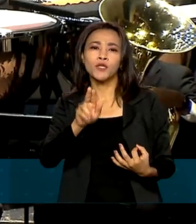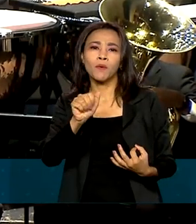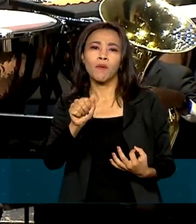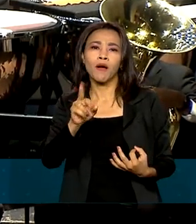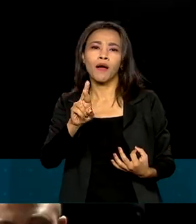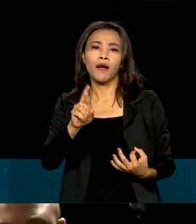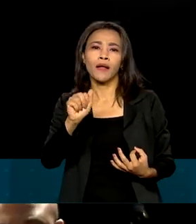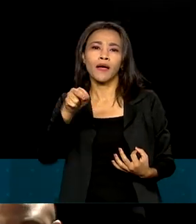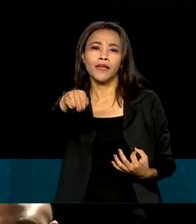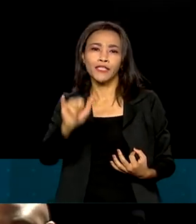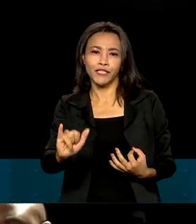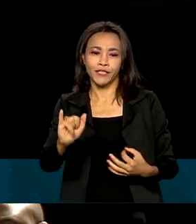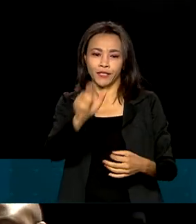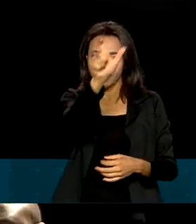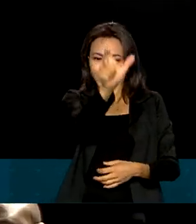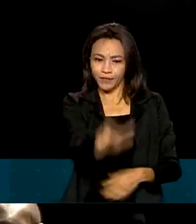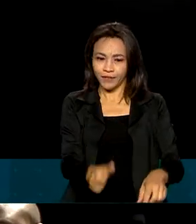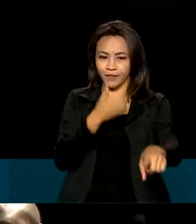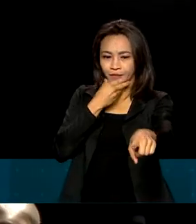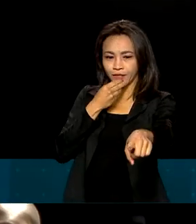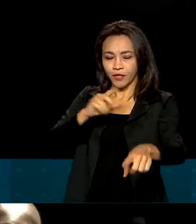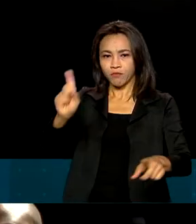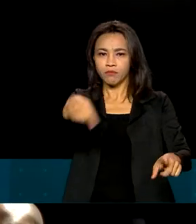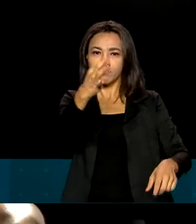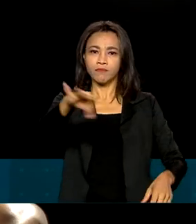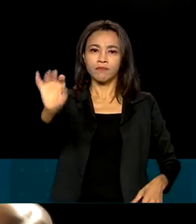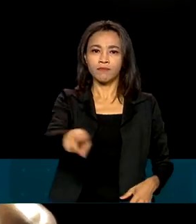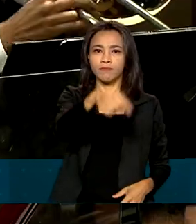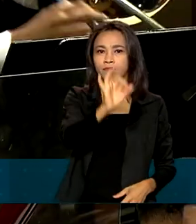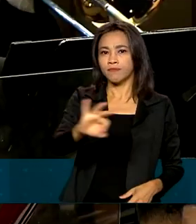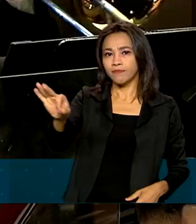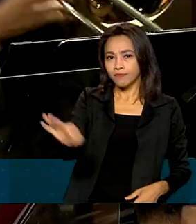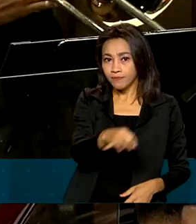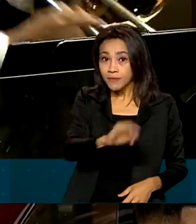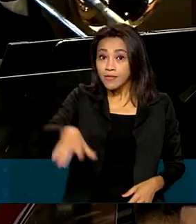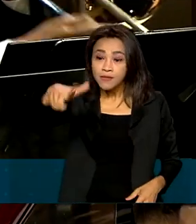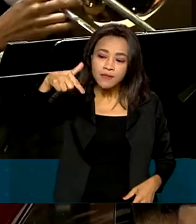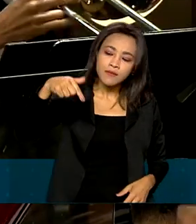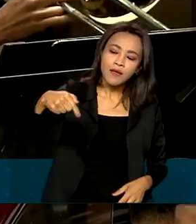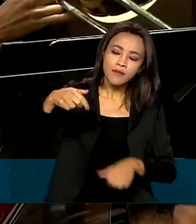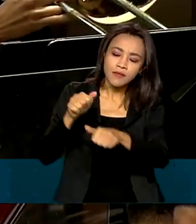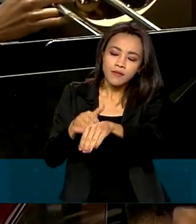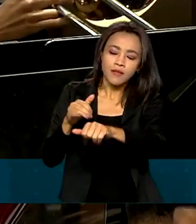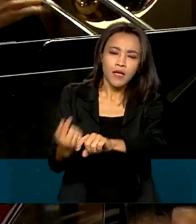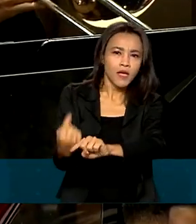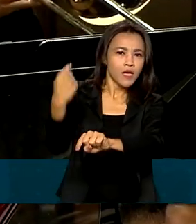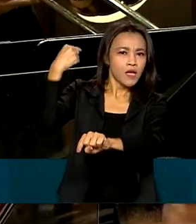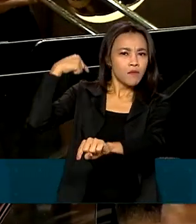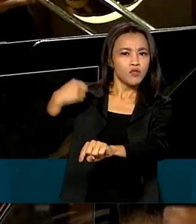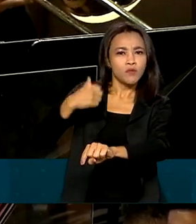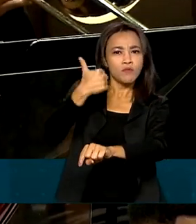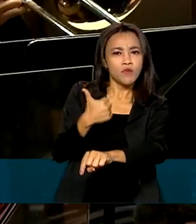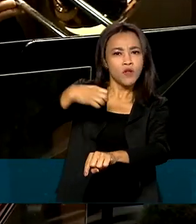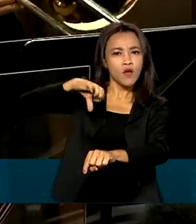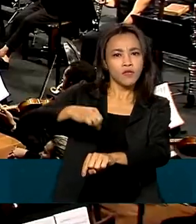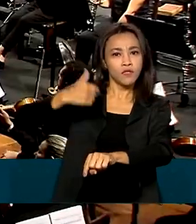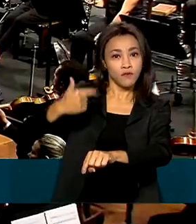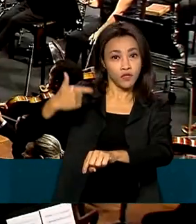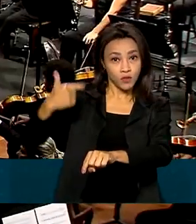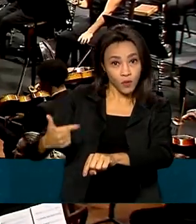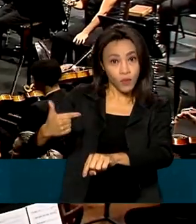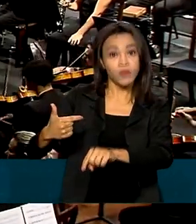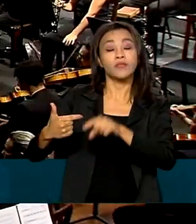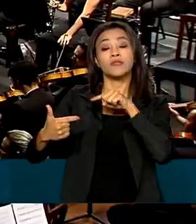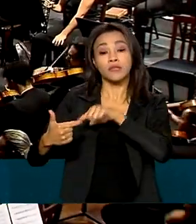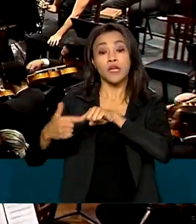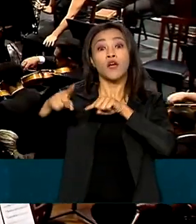Gomes, com a regência do maestro Felipe Brasileis. Em 7 de setembro de 1922, O Guarani foi